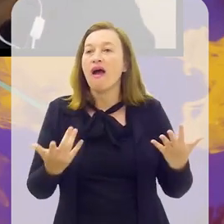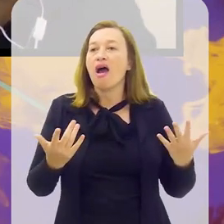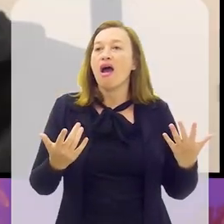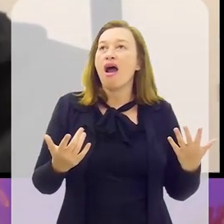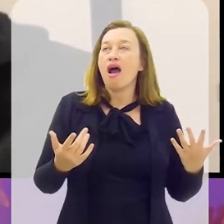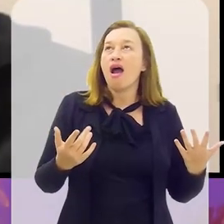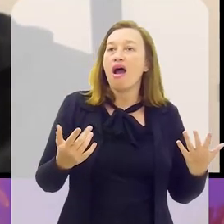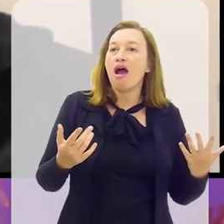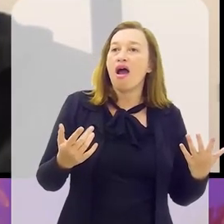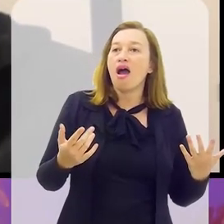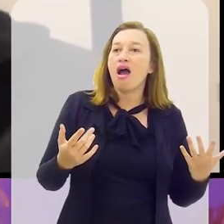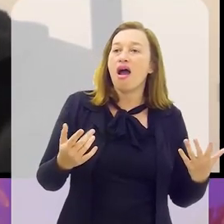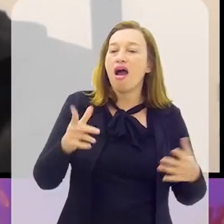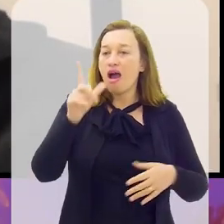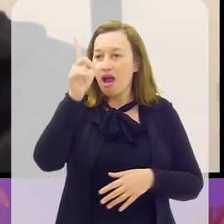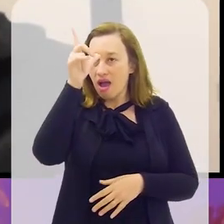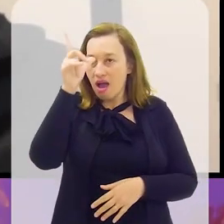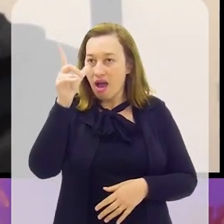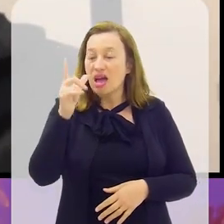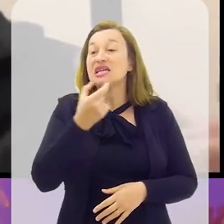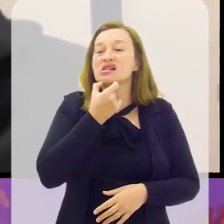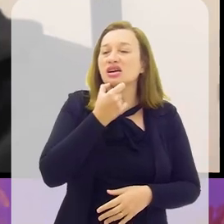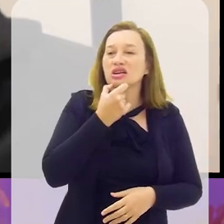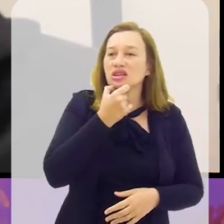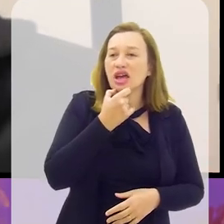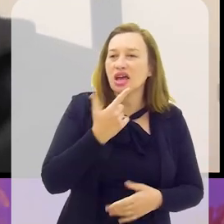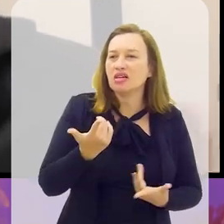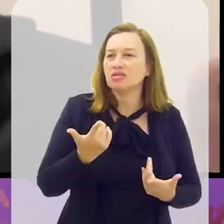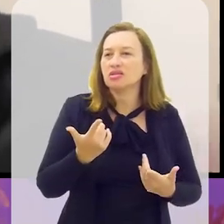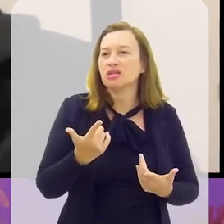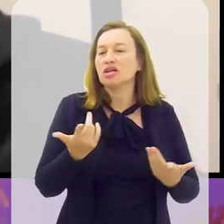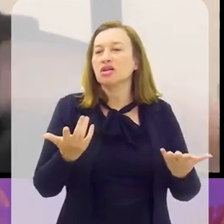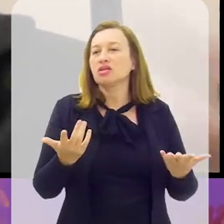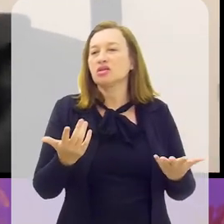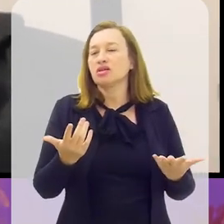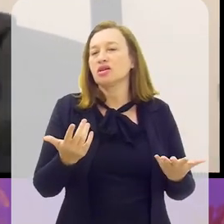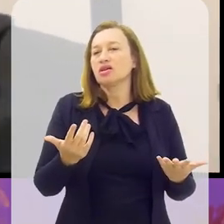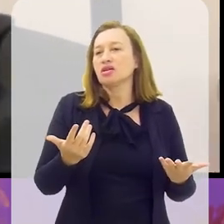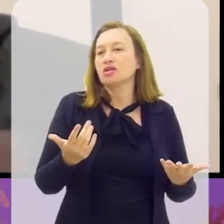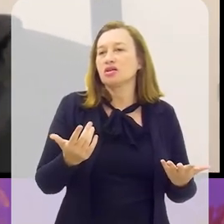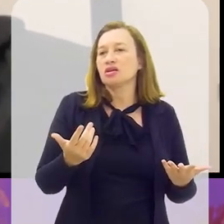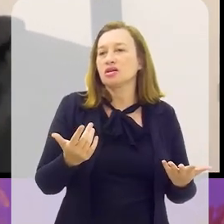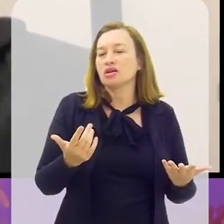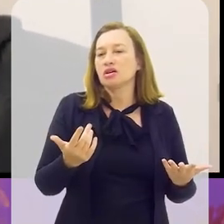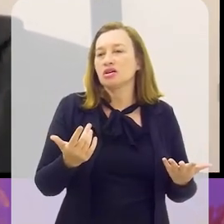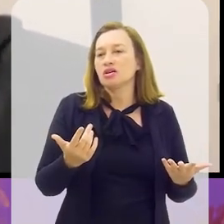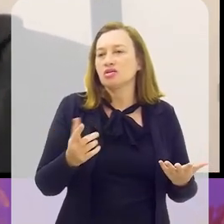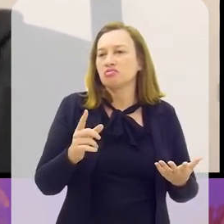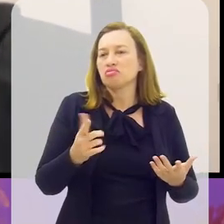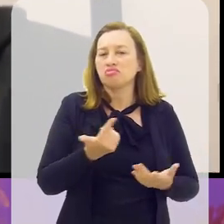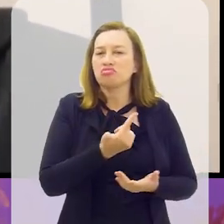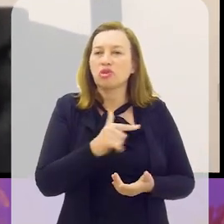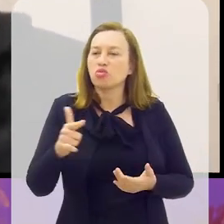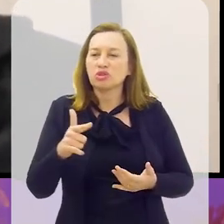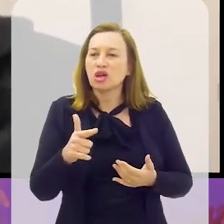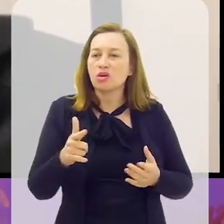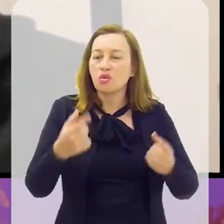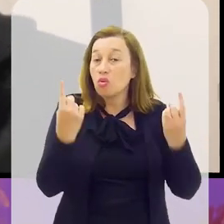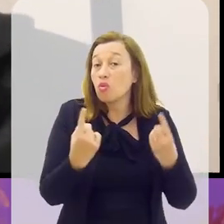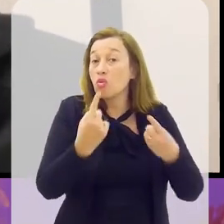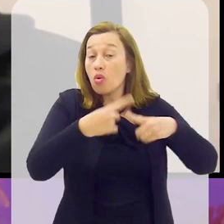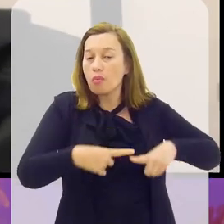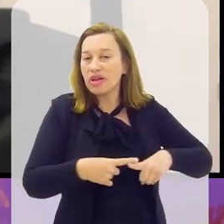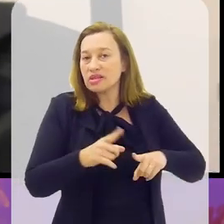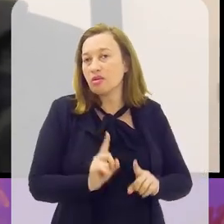aconteceu isso, né? Você teve ali um deslocamento não só espacial, mas inclusive temporal. Há embates em dias que inclusive não há